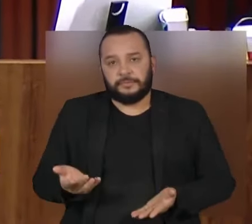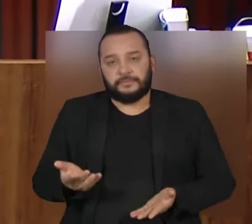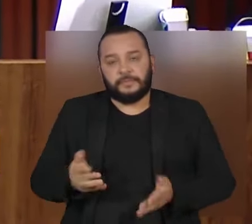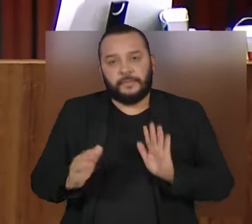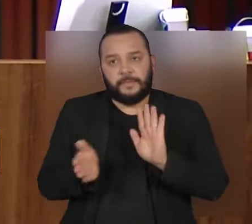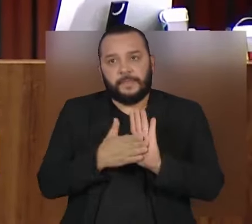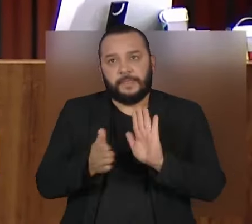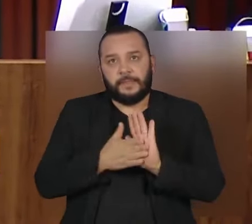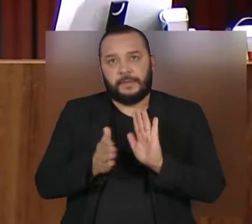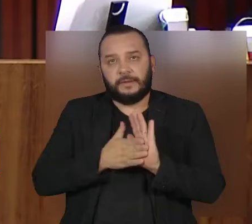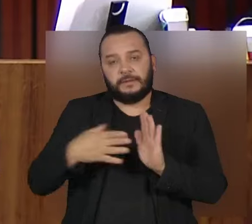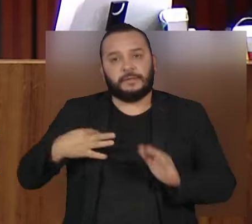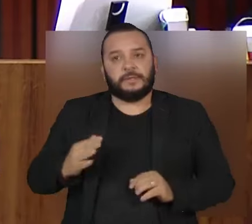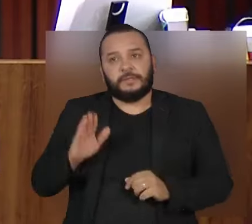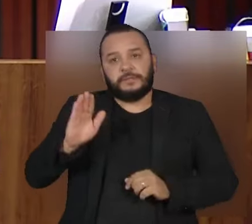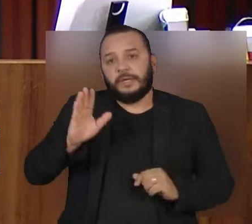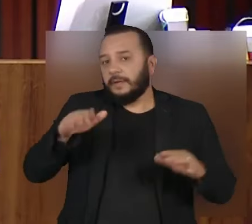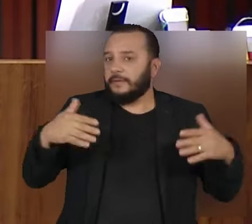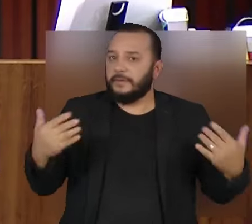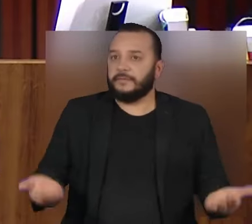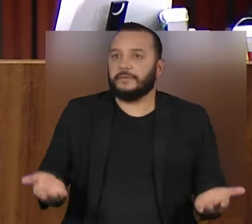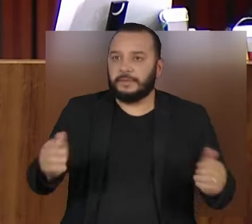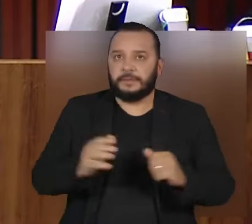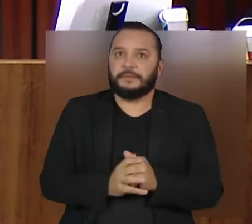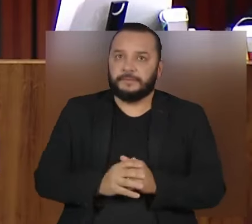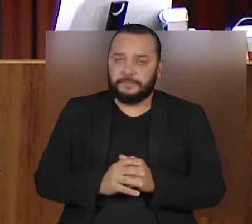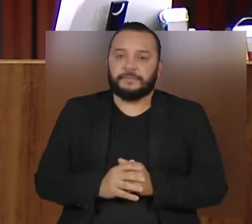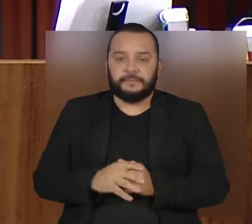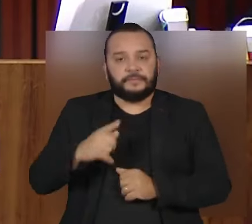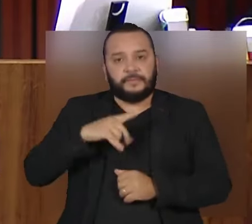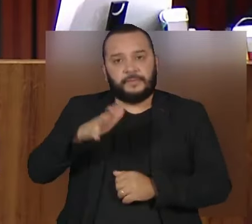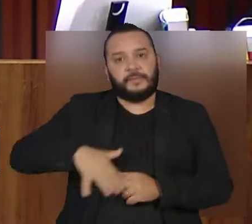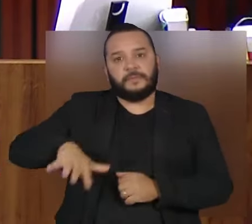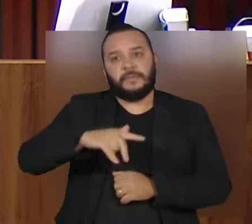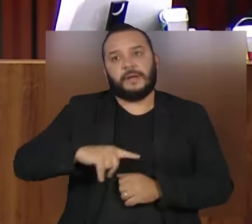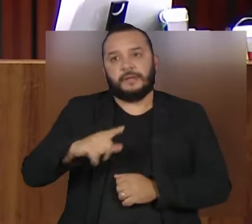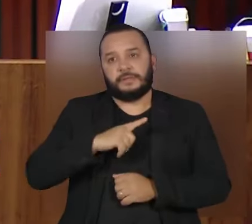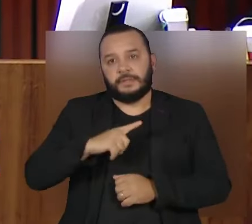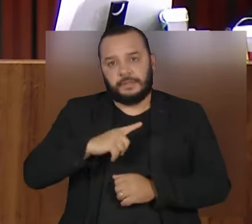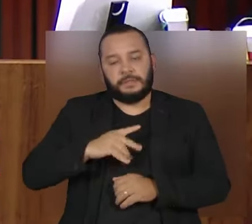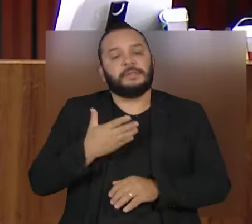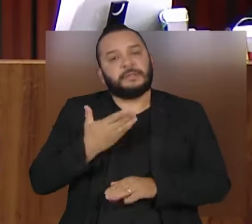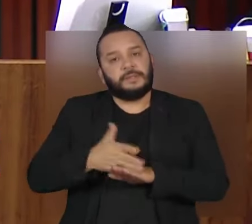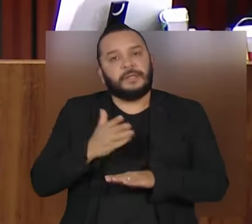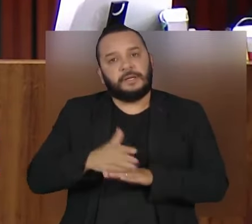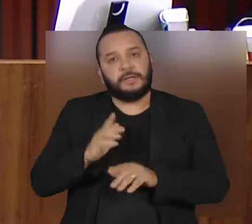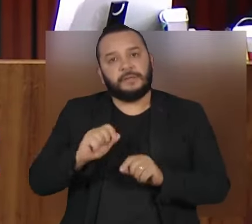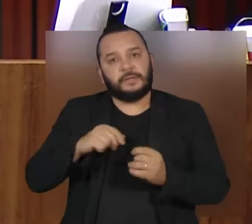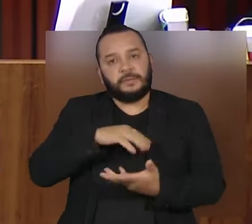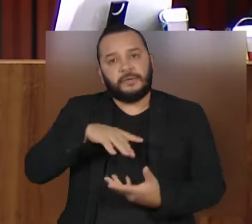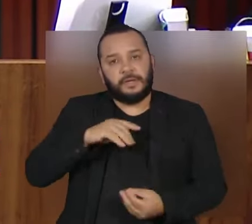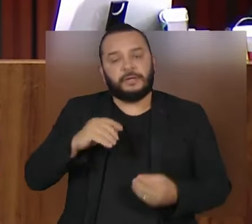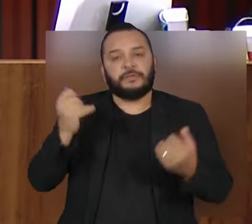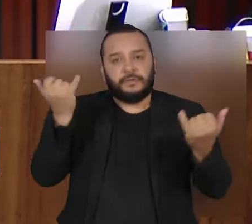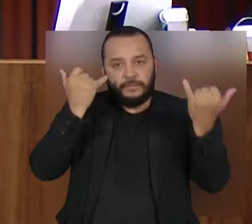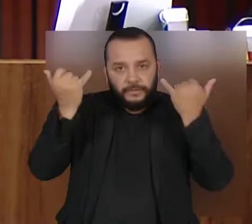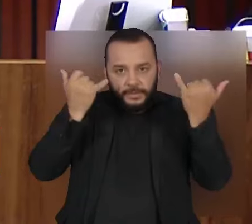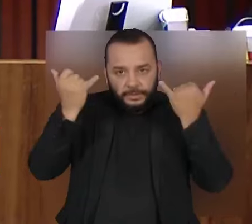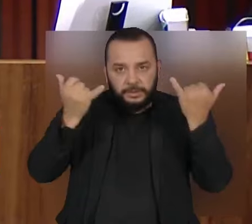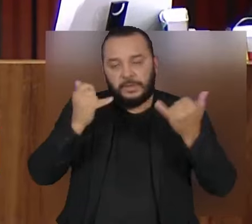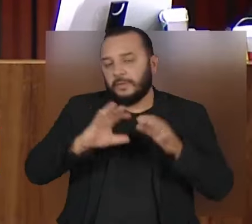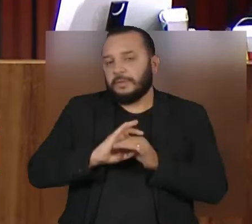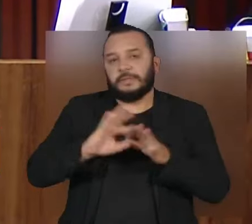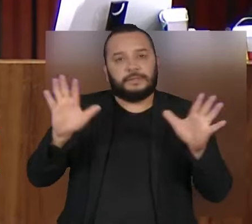propostas dos candidatos, enfim, mais um espaço de exercício democrático de informação, que é livre,